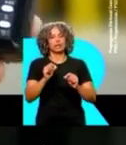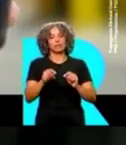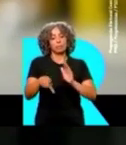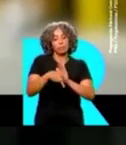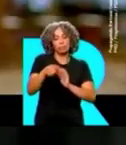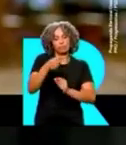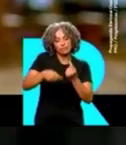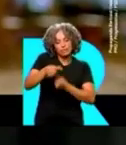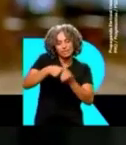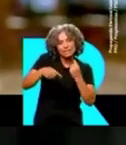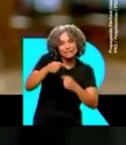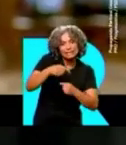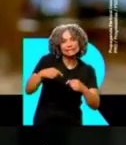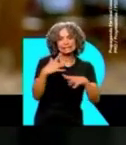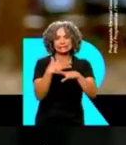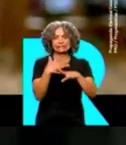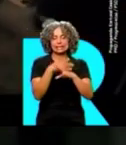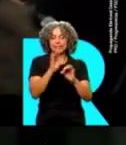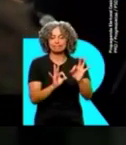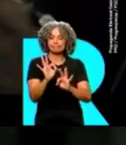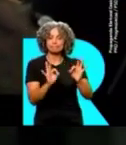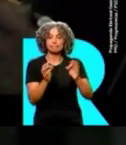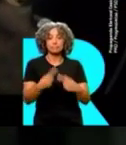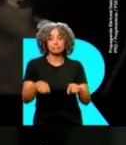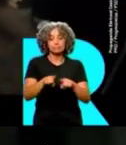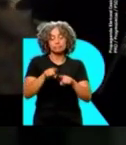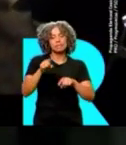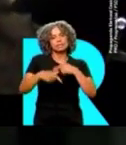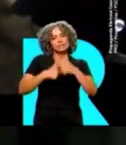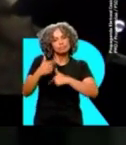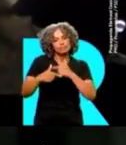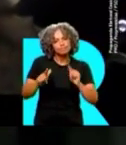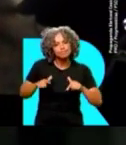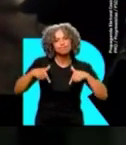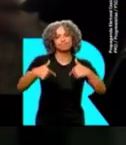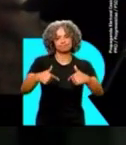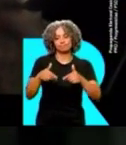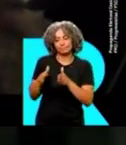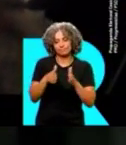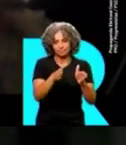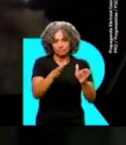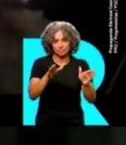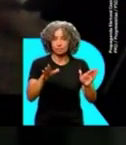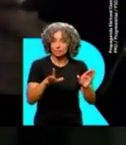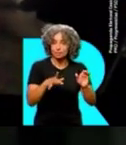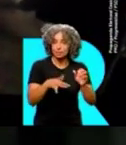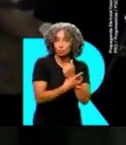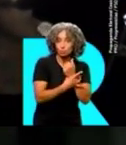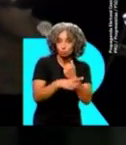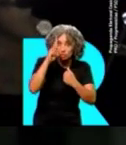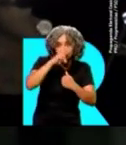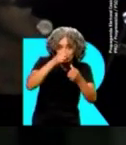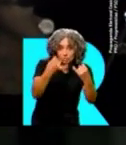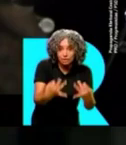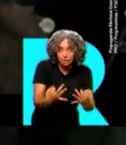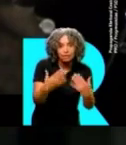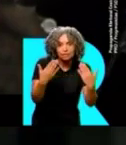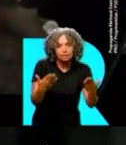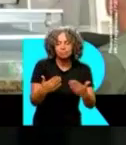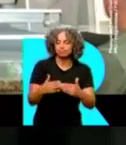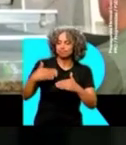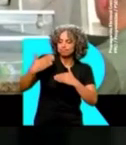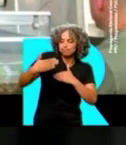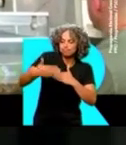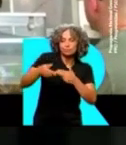financeira da cidade. Nós teremos uma continuidade do nosso trabalho. Além de um caminho seguro. Lembra o que eu falei? Não tem atalho.